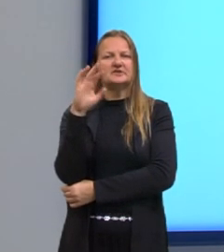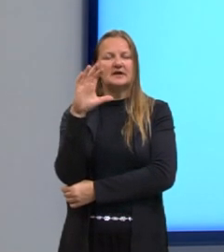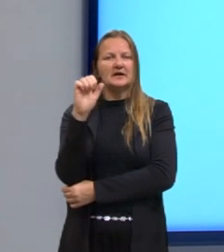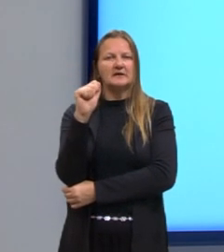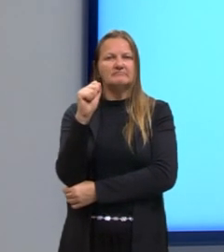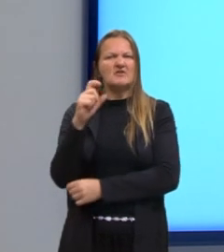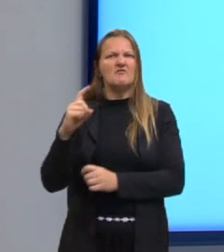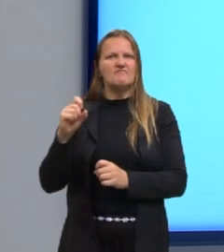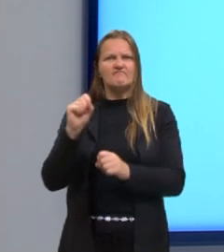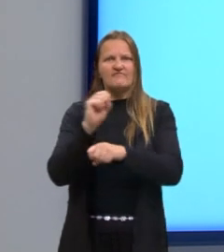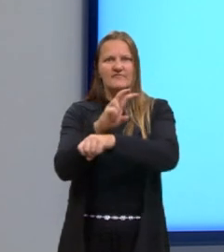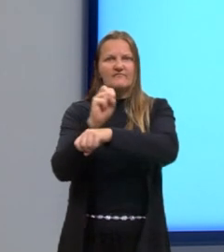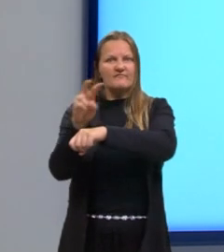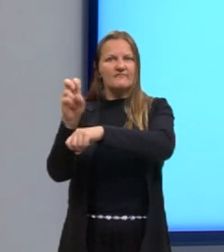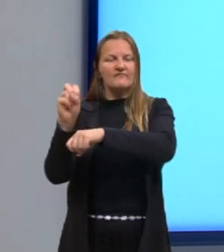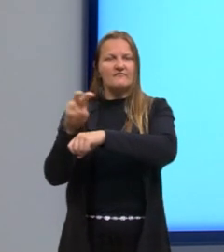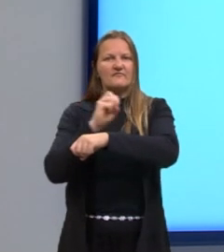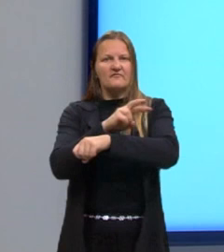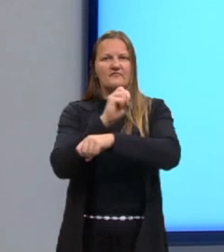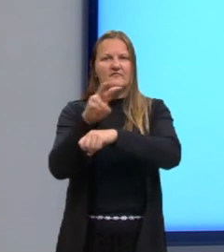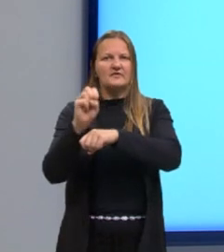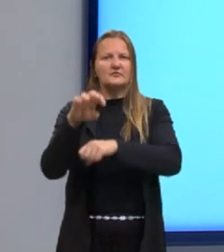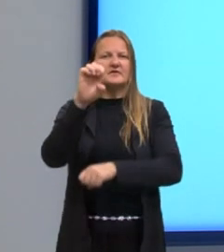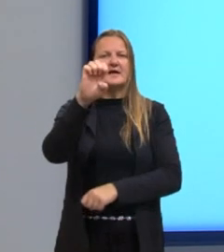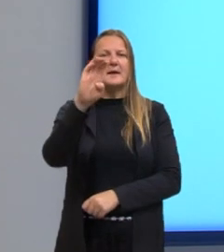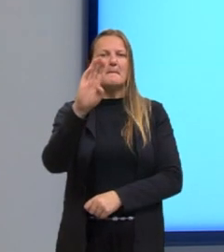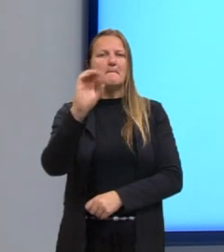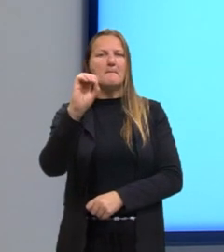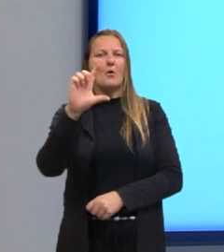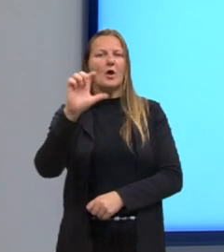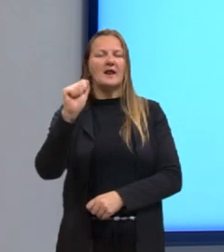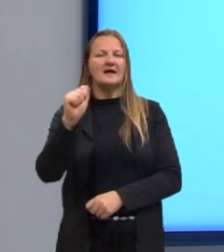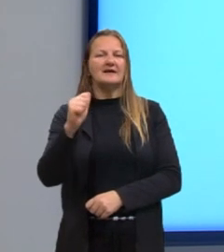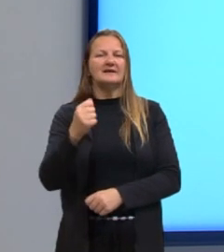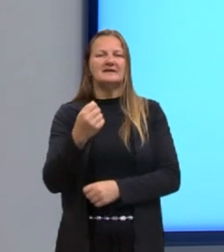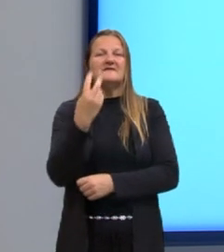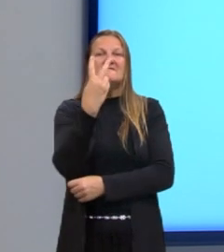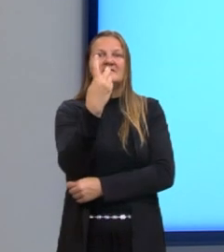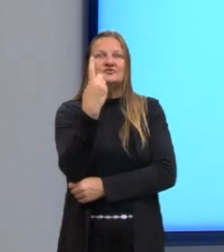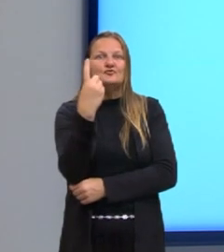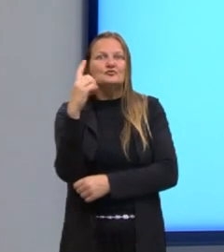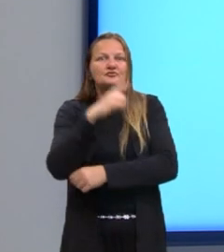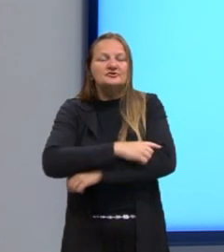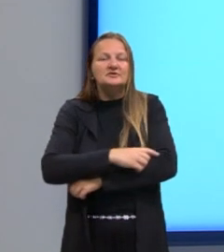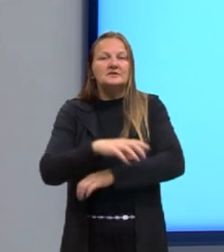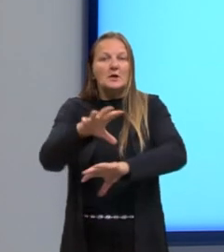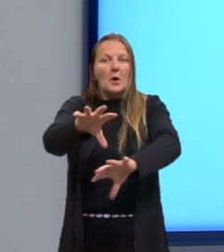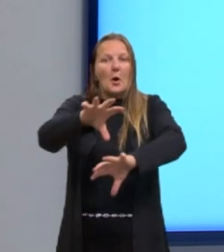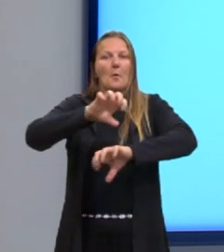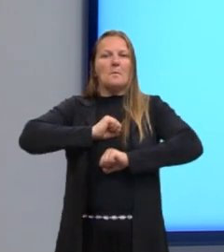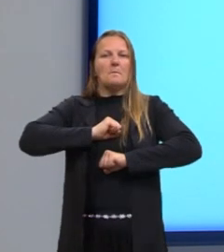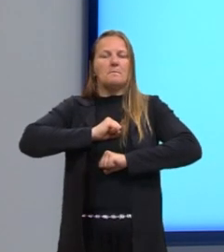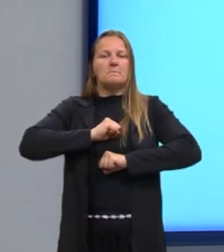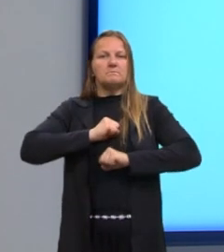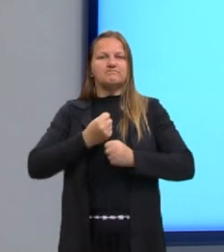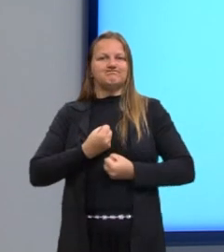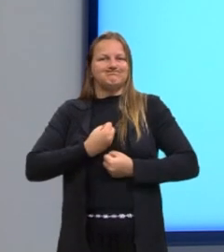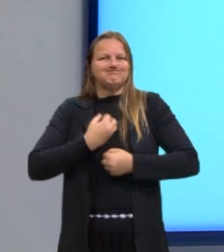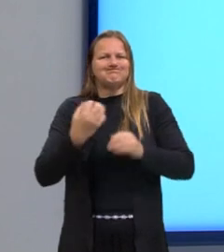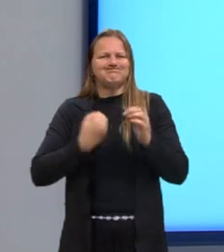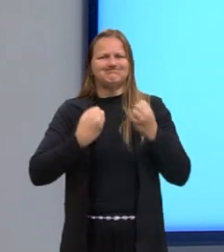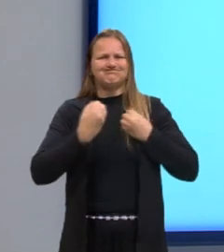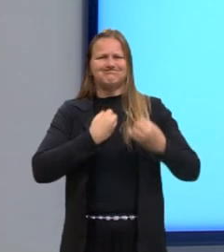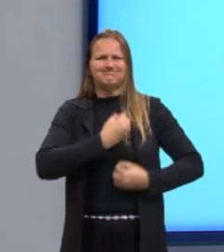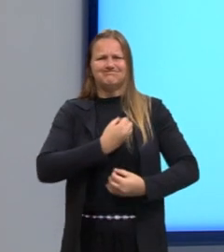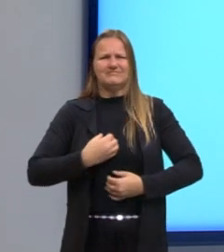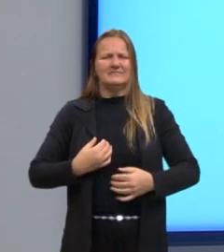mortal, gente, que se manifesta em até 21 dias após a infecção, e cuja taxa de